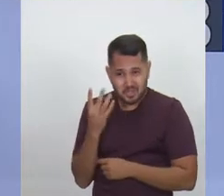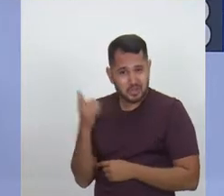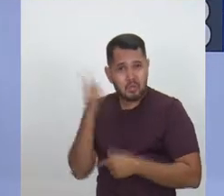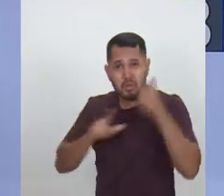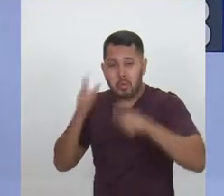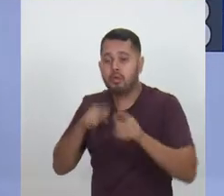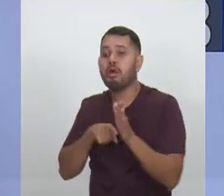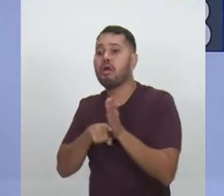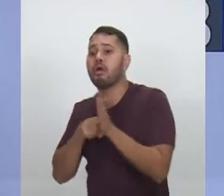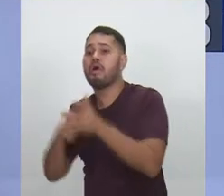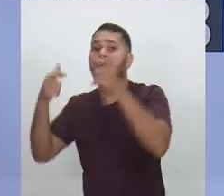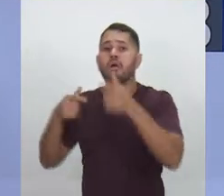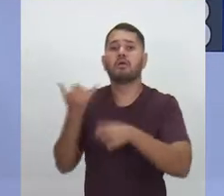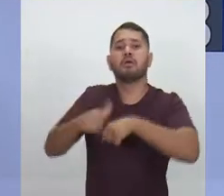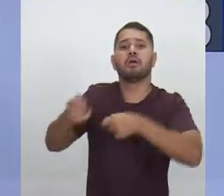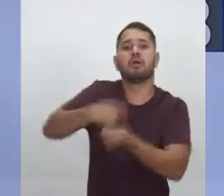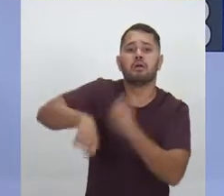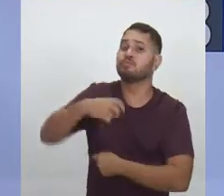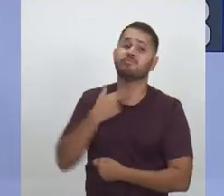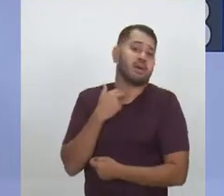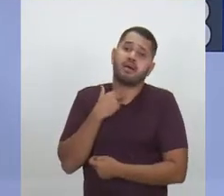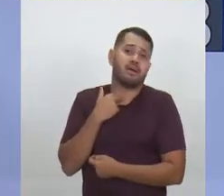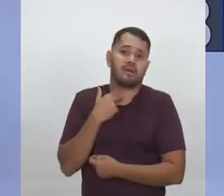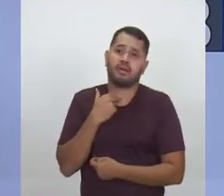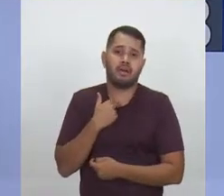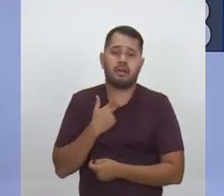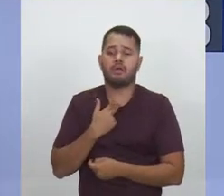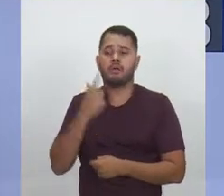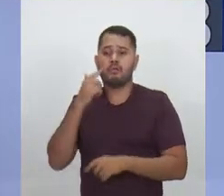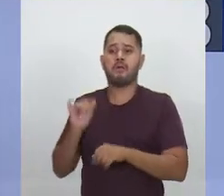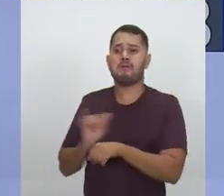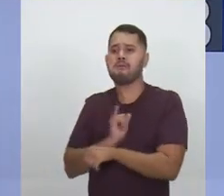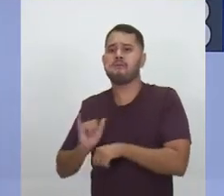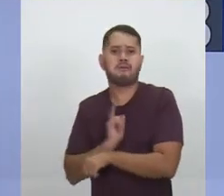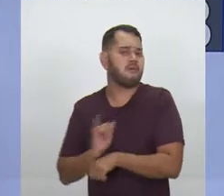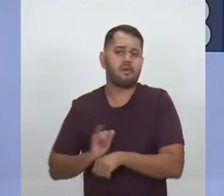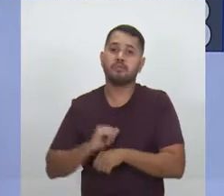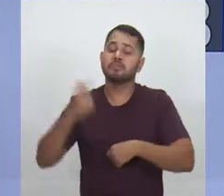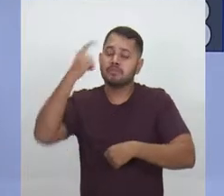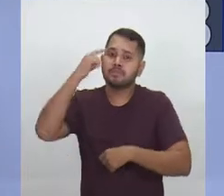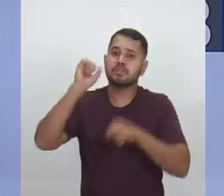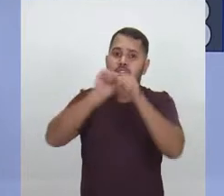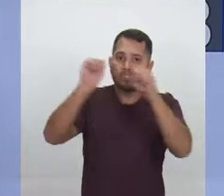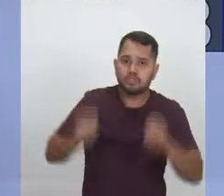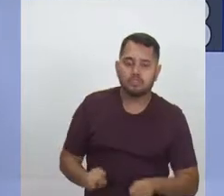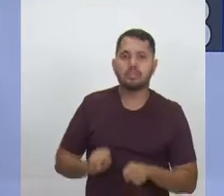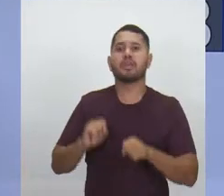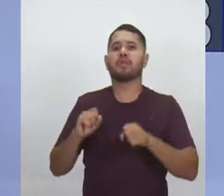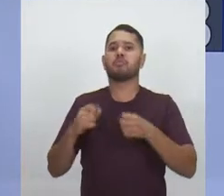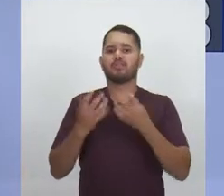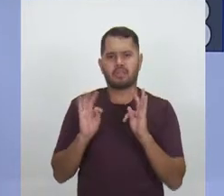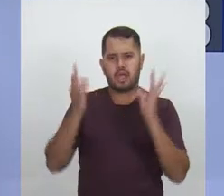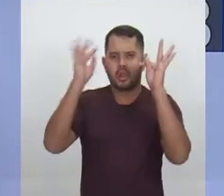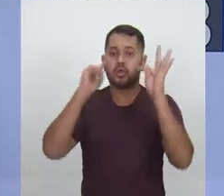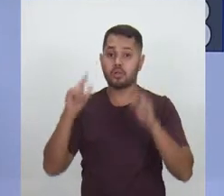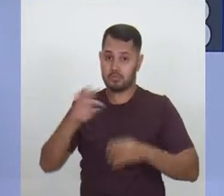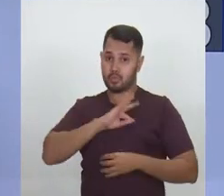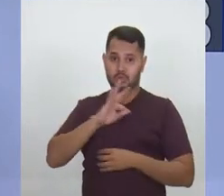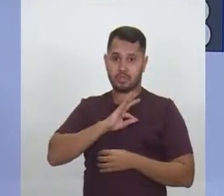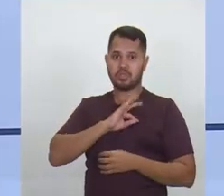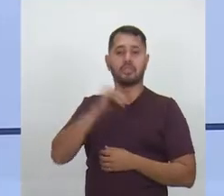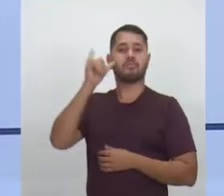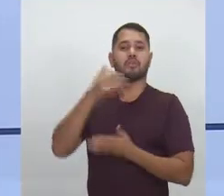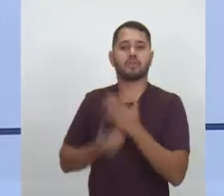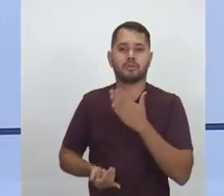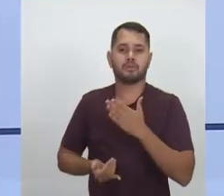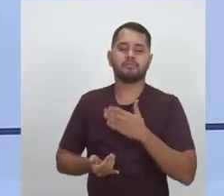encontrar os locais onde essas drogas estão sendo comercializadas. É preciso desenvolver um sistema de inteligência para que a polícia não perca